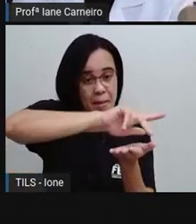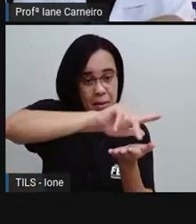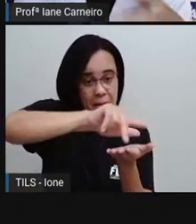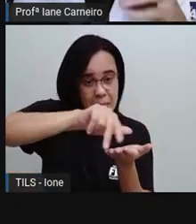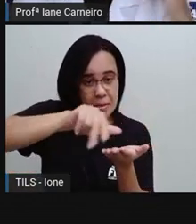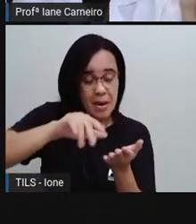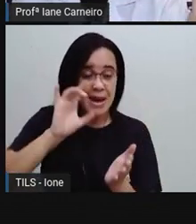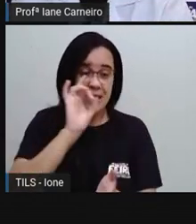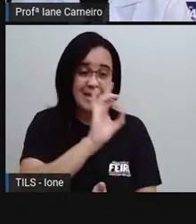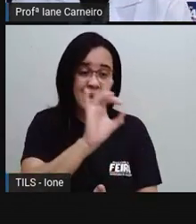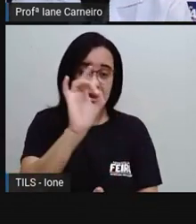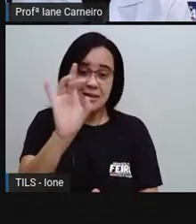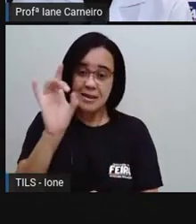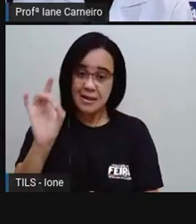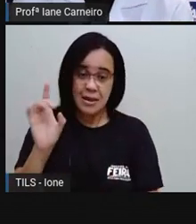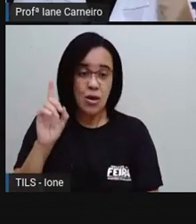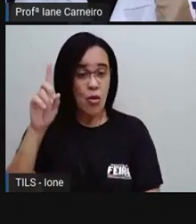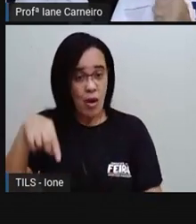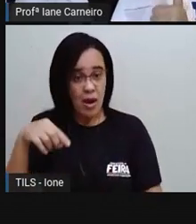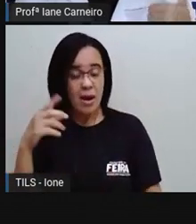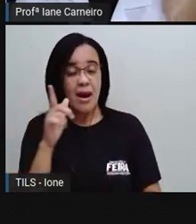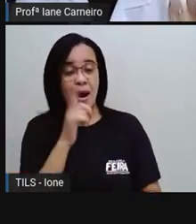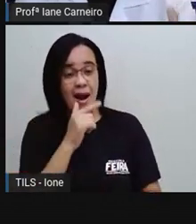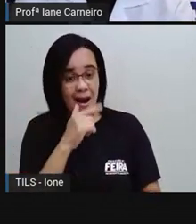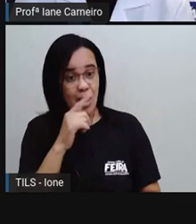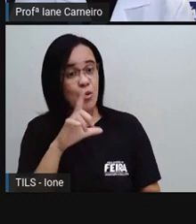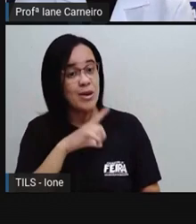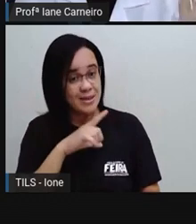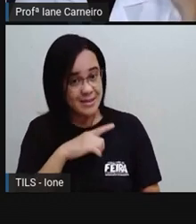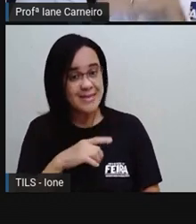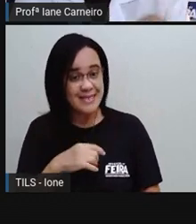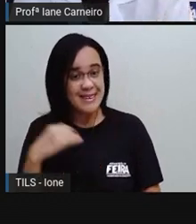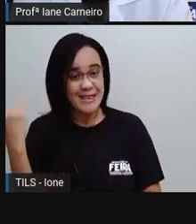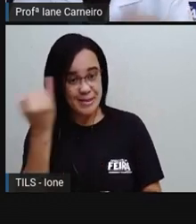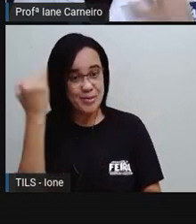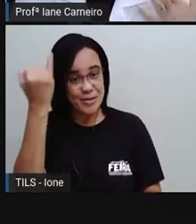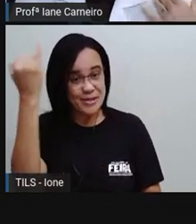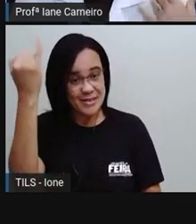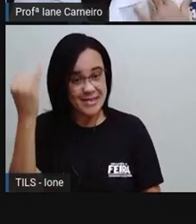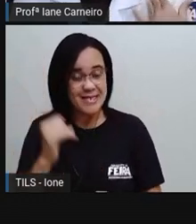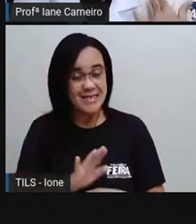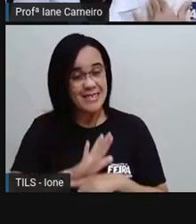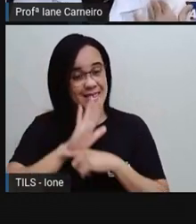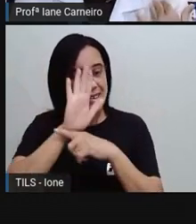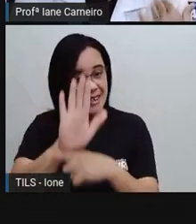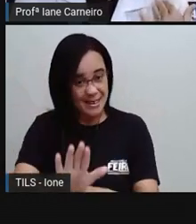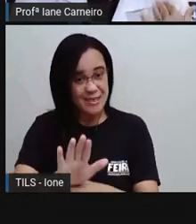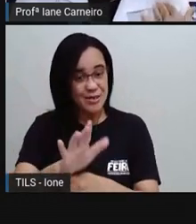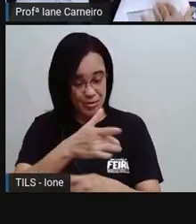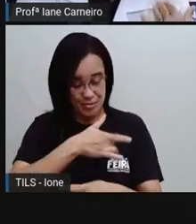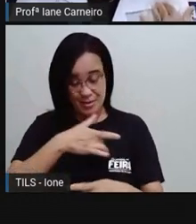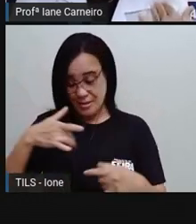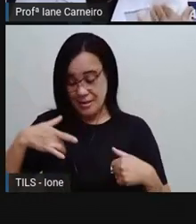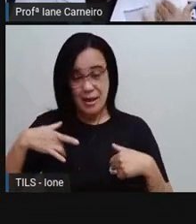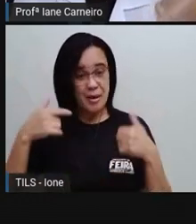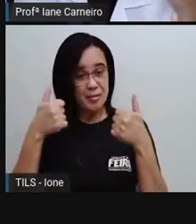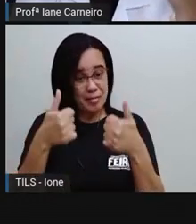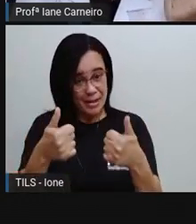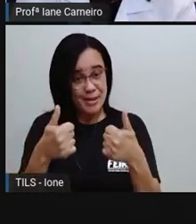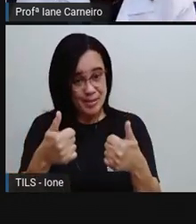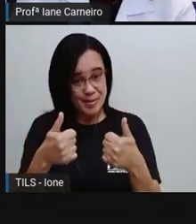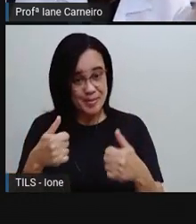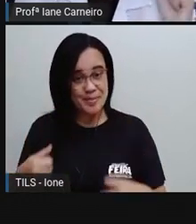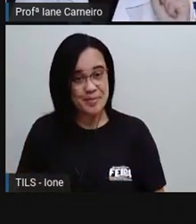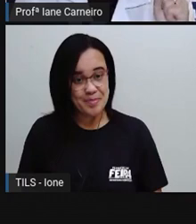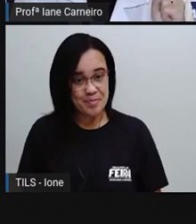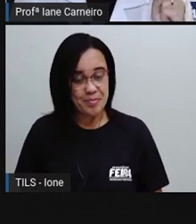cada uma delas vai ter uma quantidade de água, tá certo? E isso também ajuda na nossa hidratação, tá certo? Os